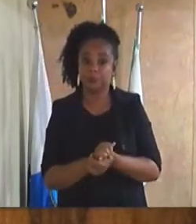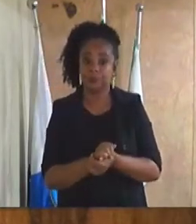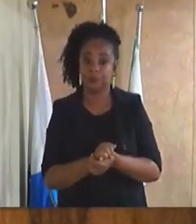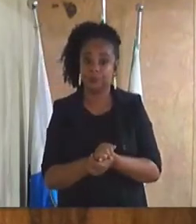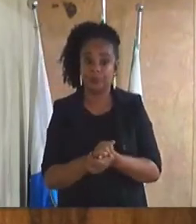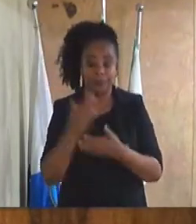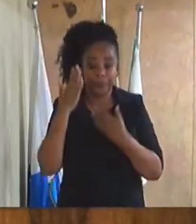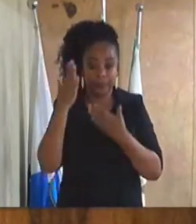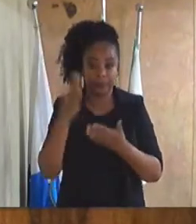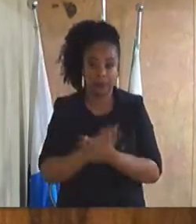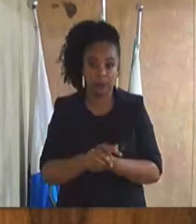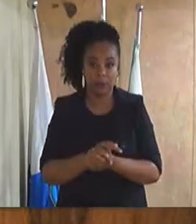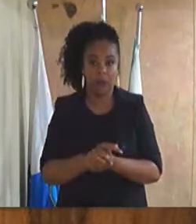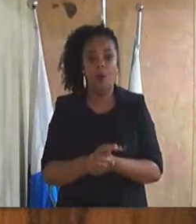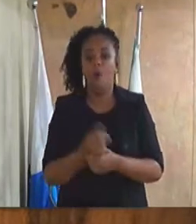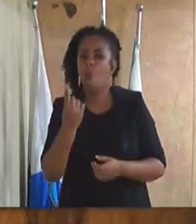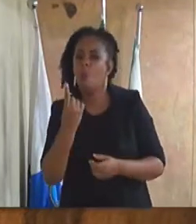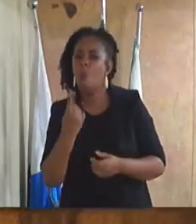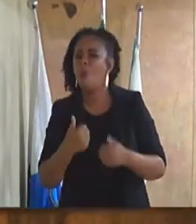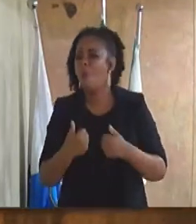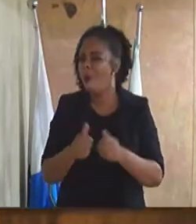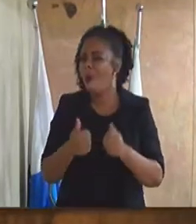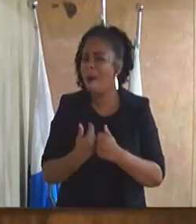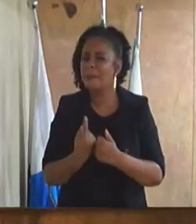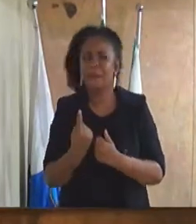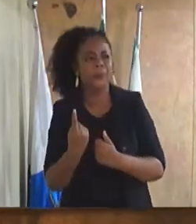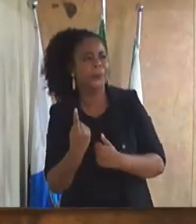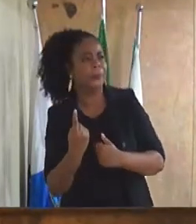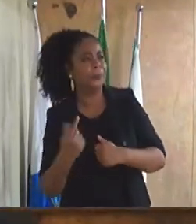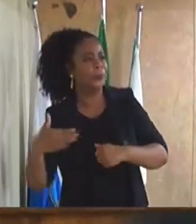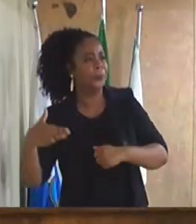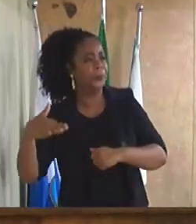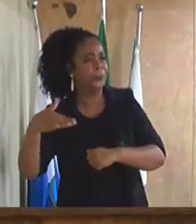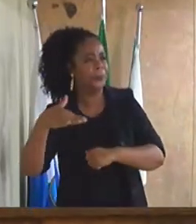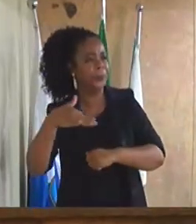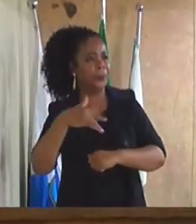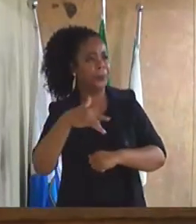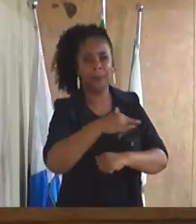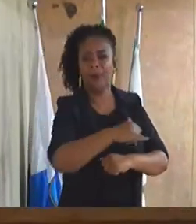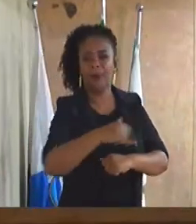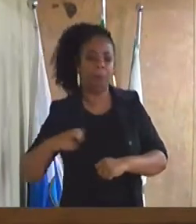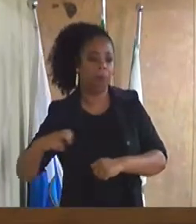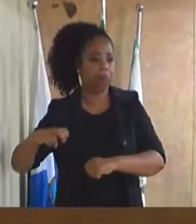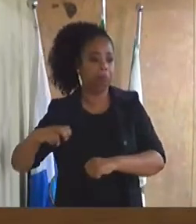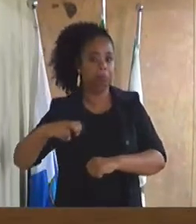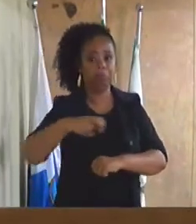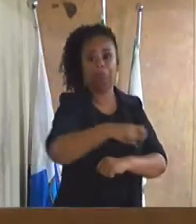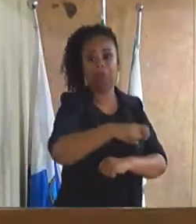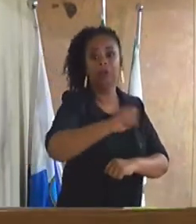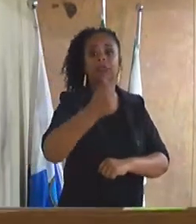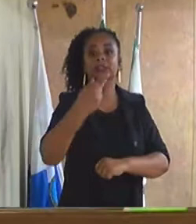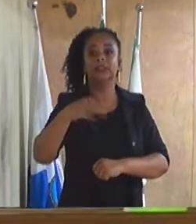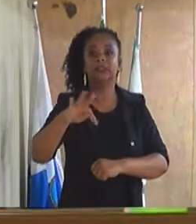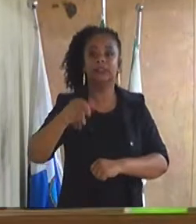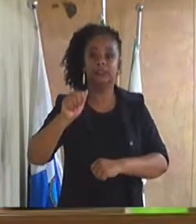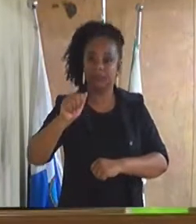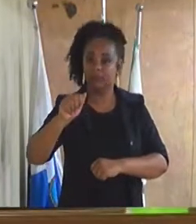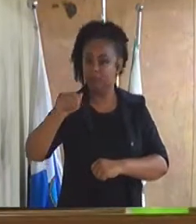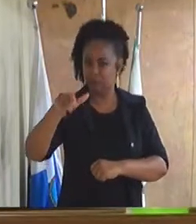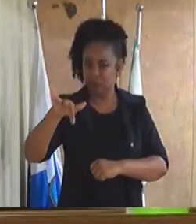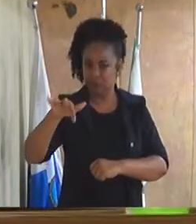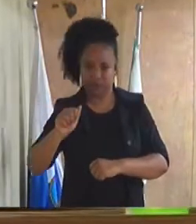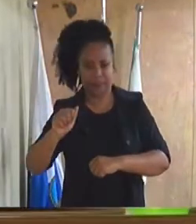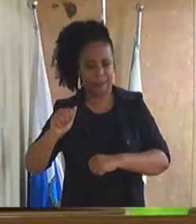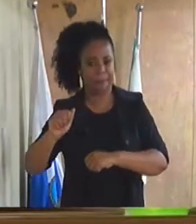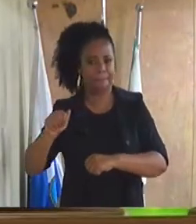um ônibus em cada linha para rodar. É um na Santa Lúcia, Beira Mar, um